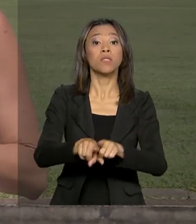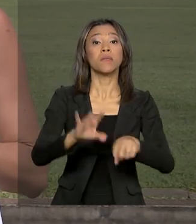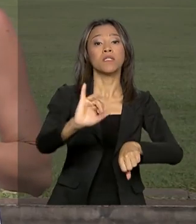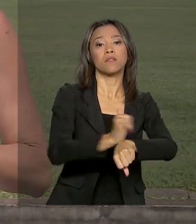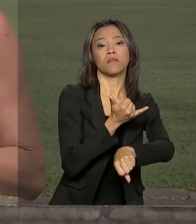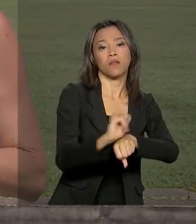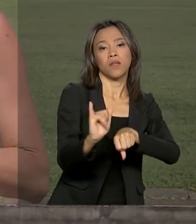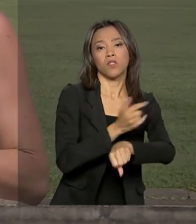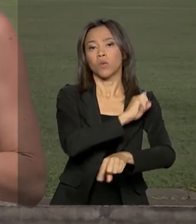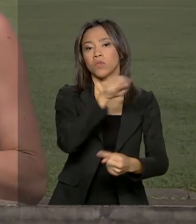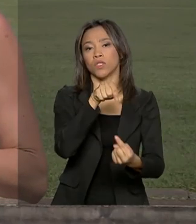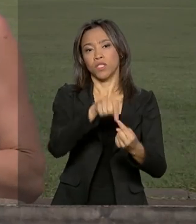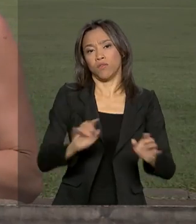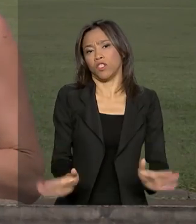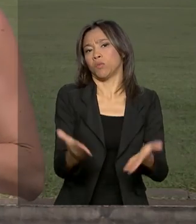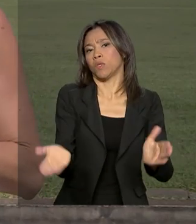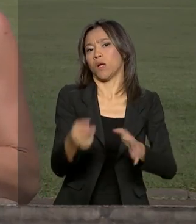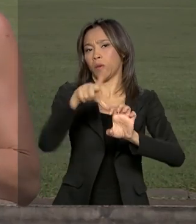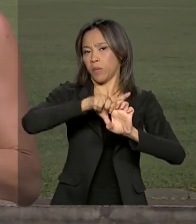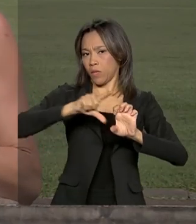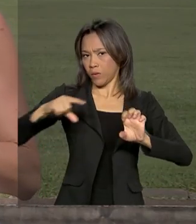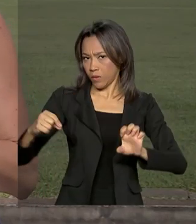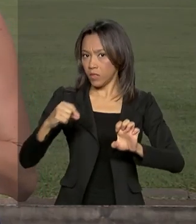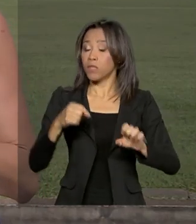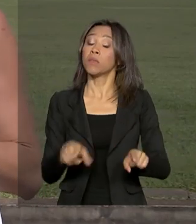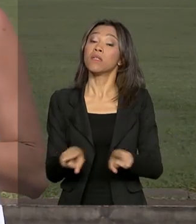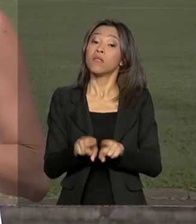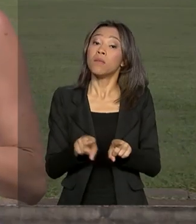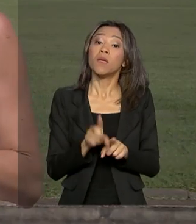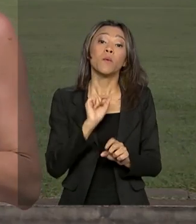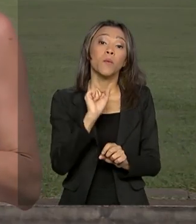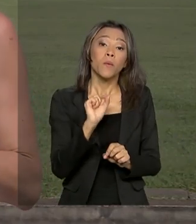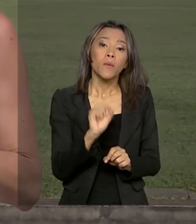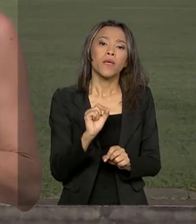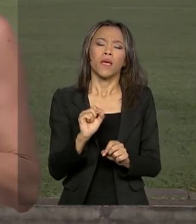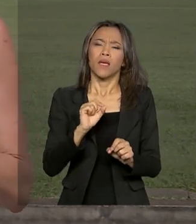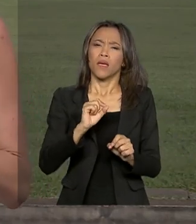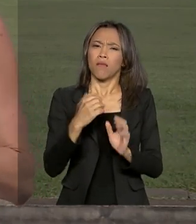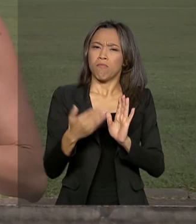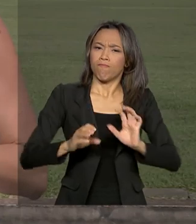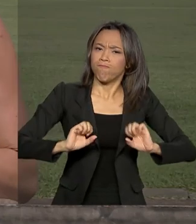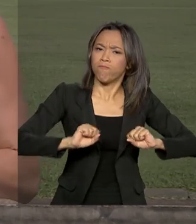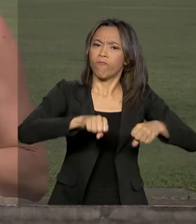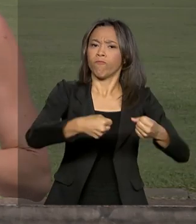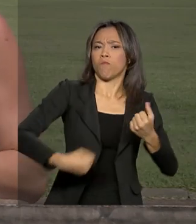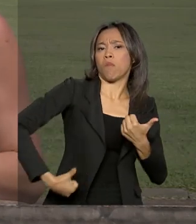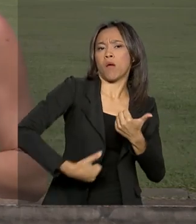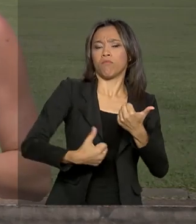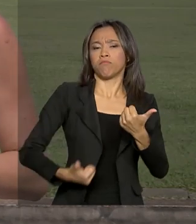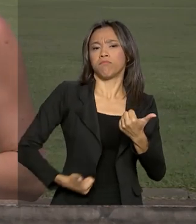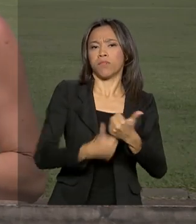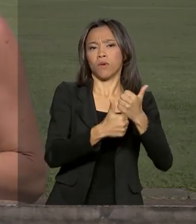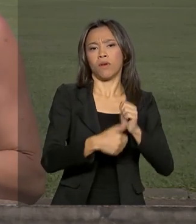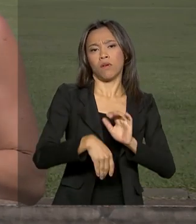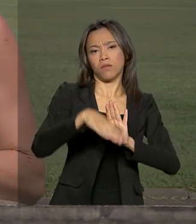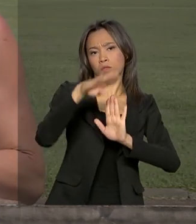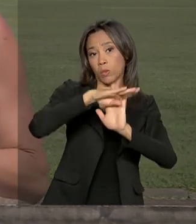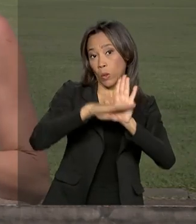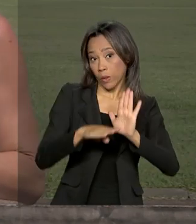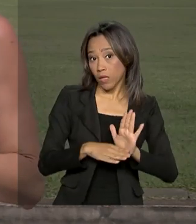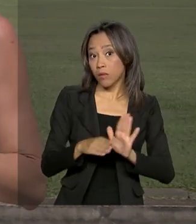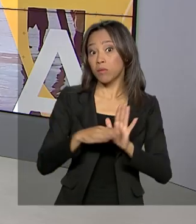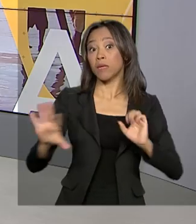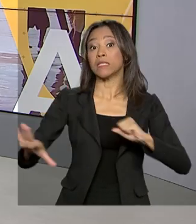estimular o empreendedorismo, além de intensificar os programas para garantir segurança hídrica no